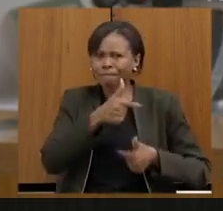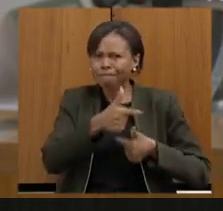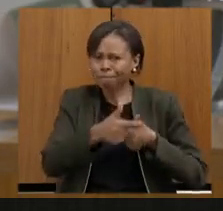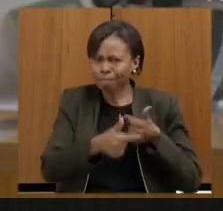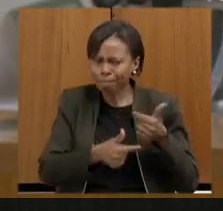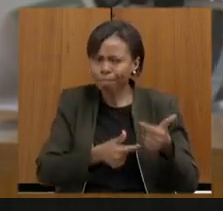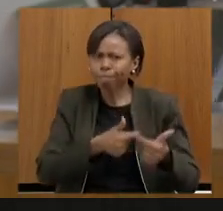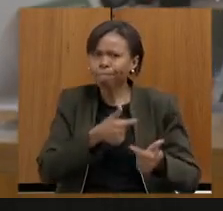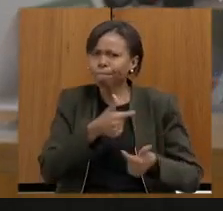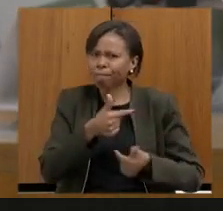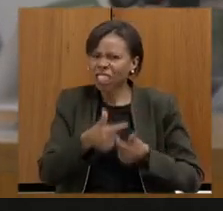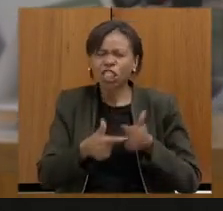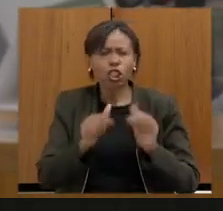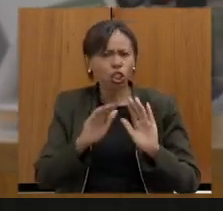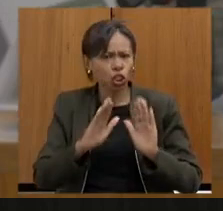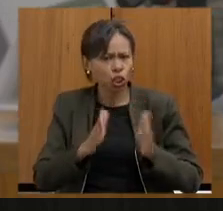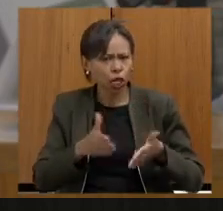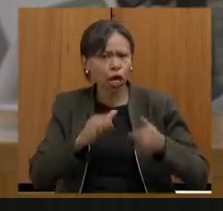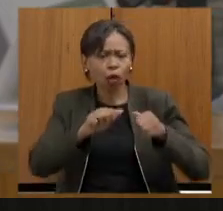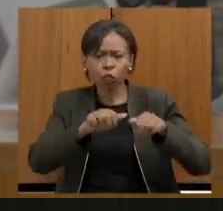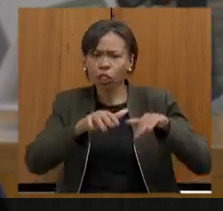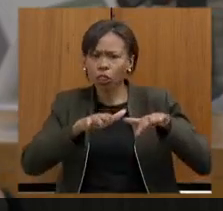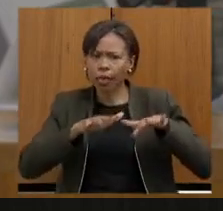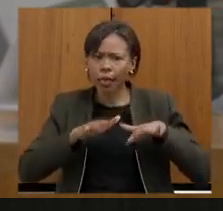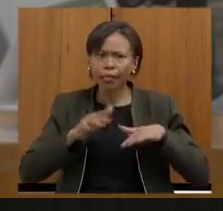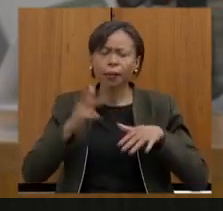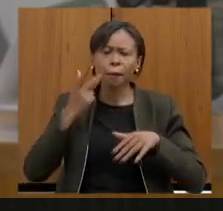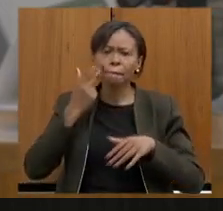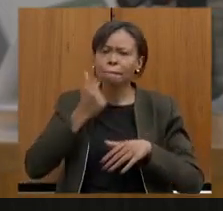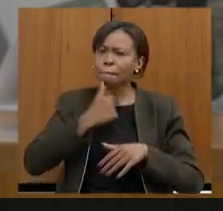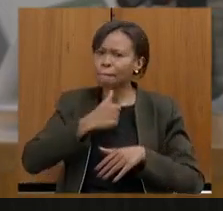fosse feito audiências ouvimos pais ouvimos